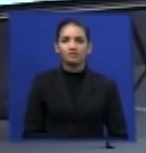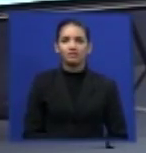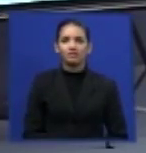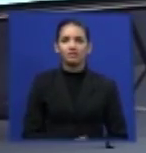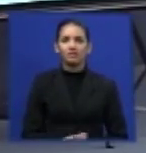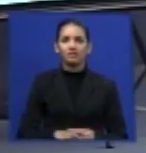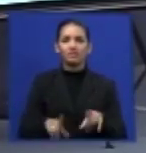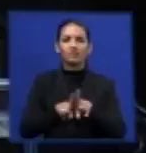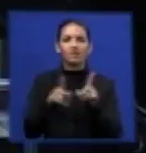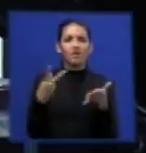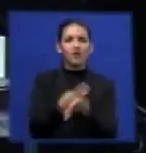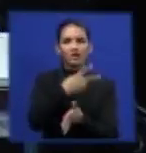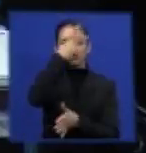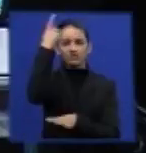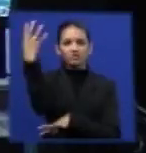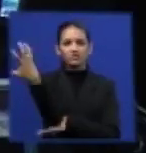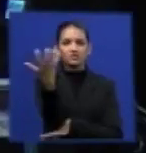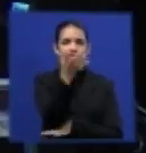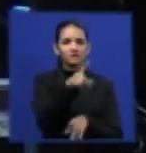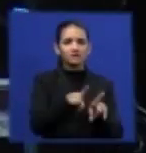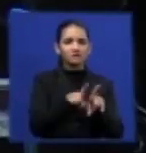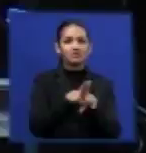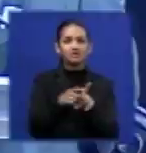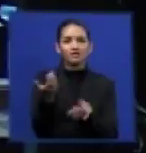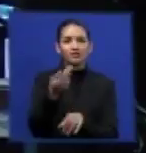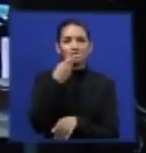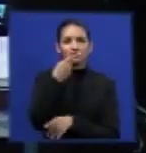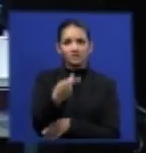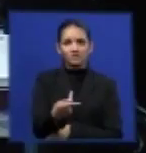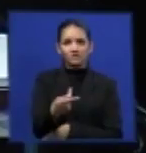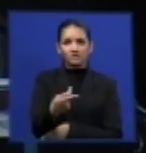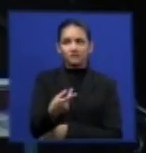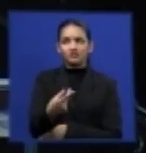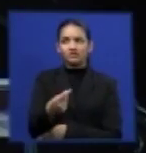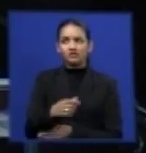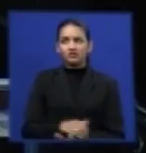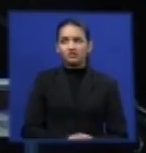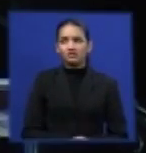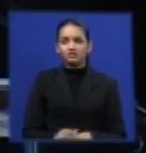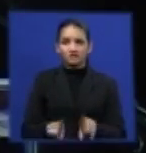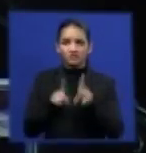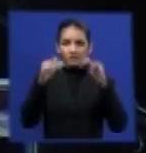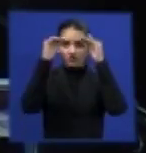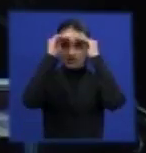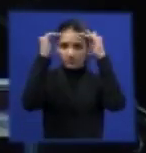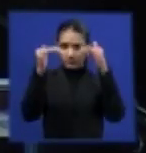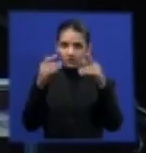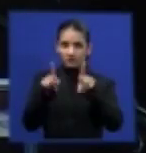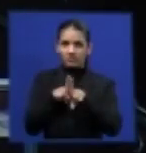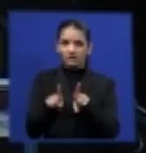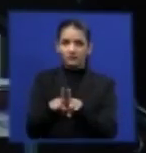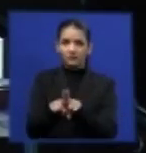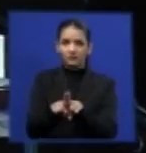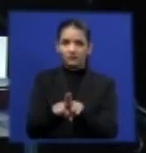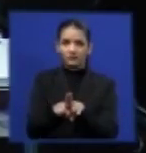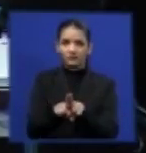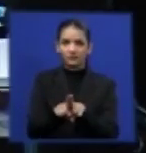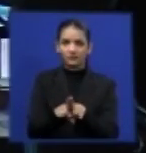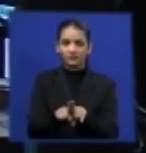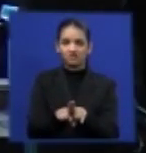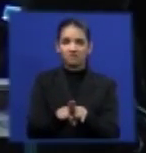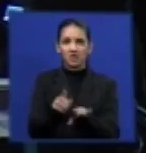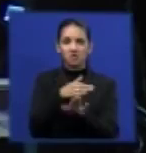ambientalista Carlos Mink, que eu pretendo dizer alguma coisa. Mas respeitando a sua notória